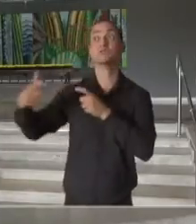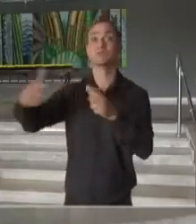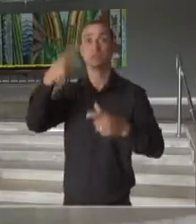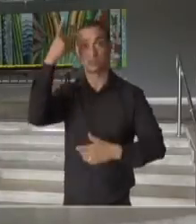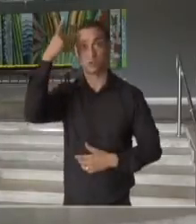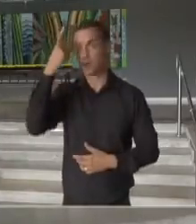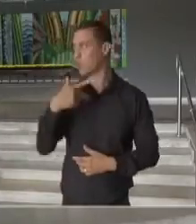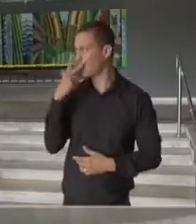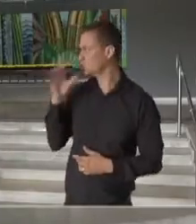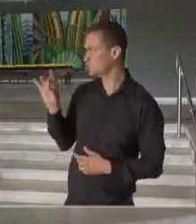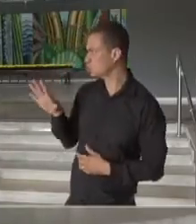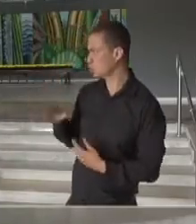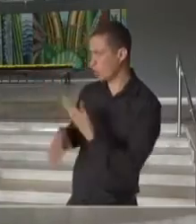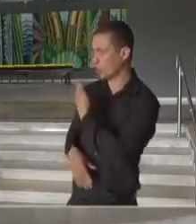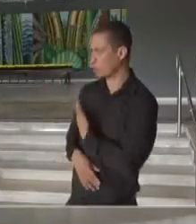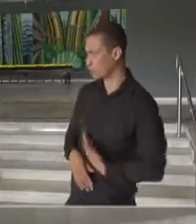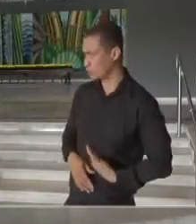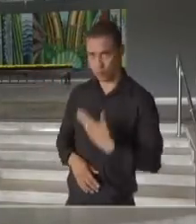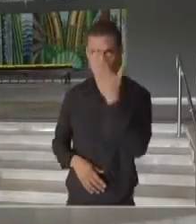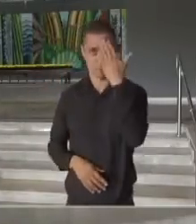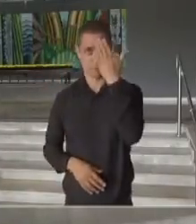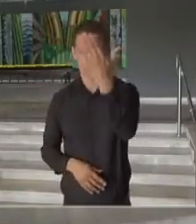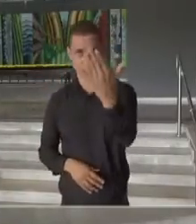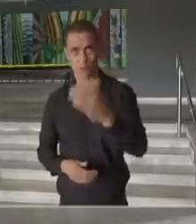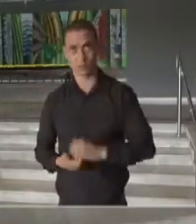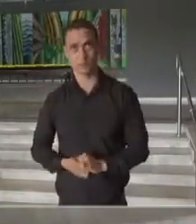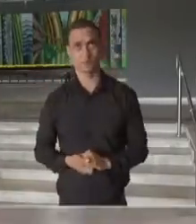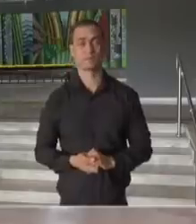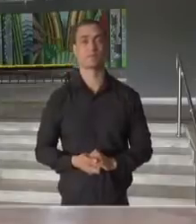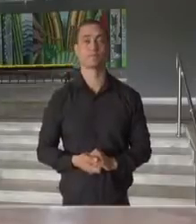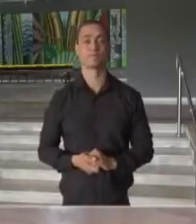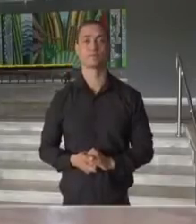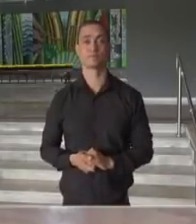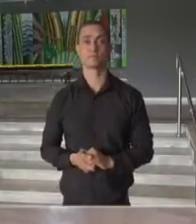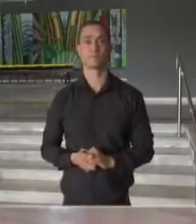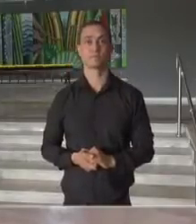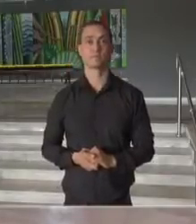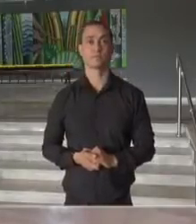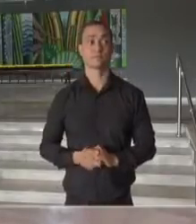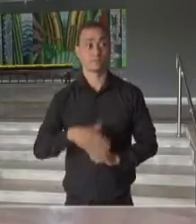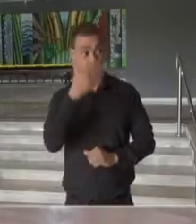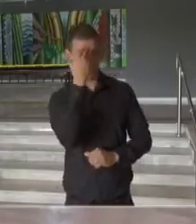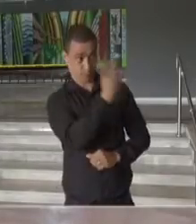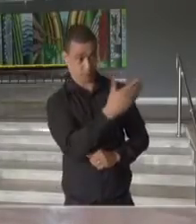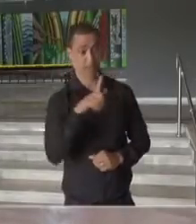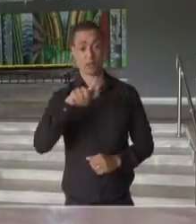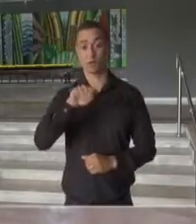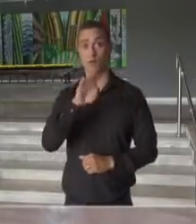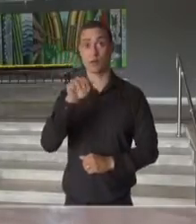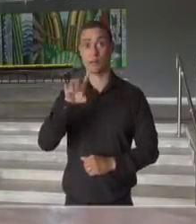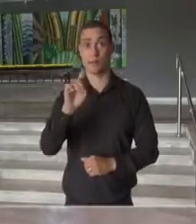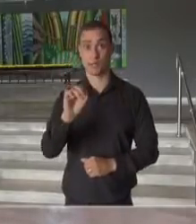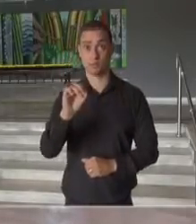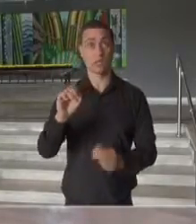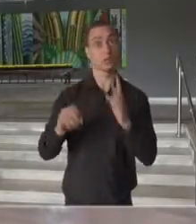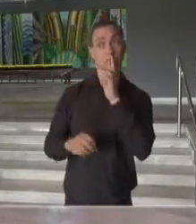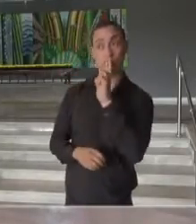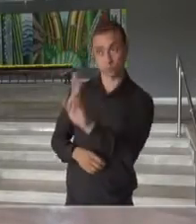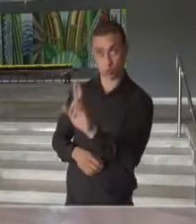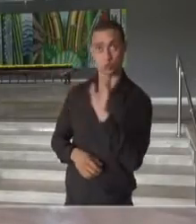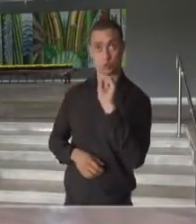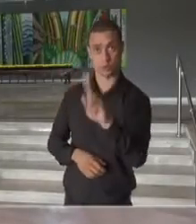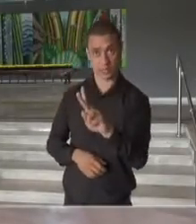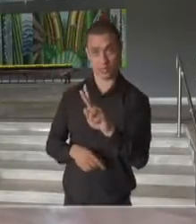Paulo. Acho que era isso, governador. Obrigado pela pergunta. Obrigado, Gabar. Então, feitas as duas respostas,